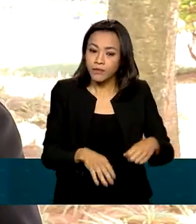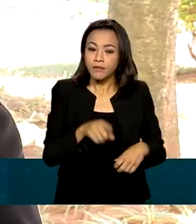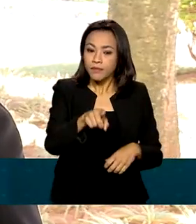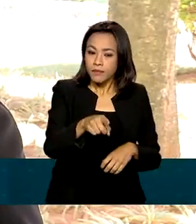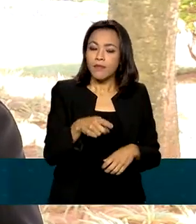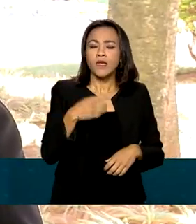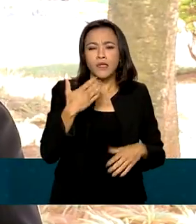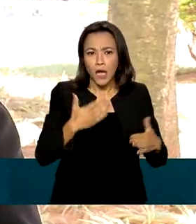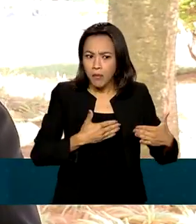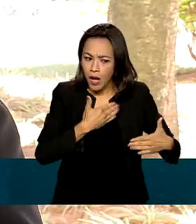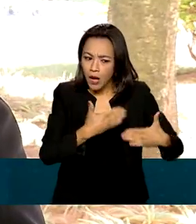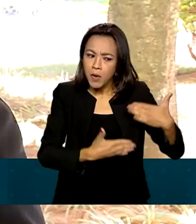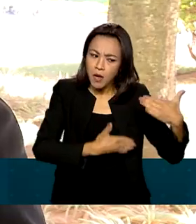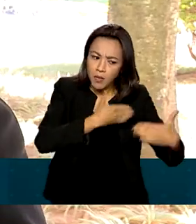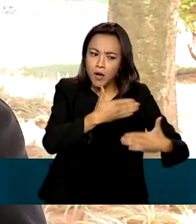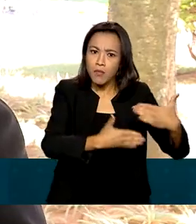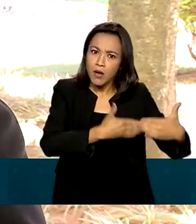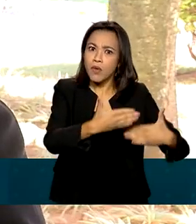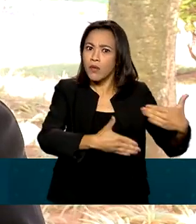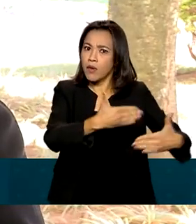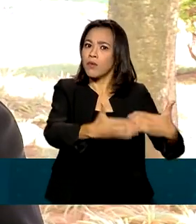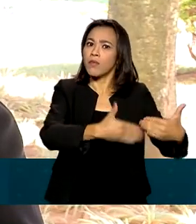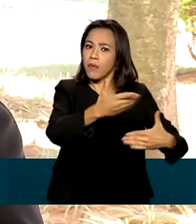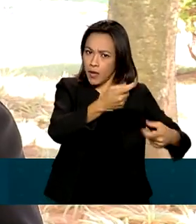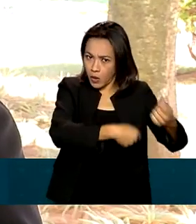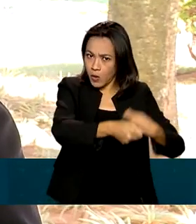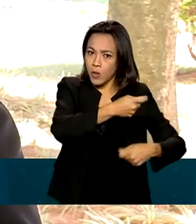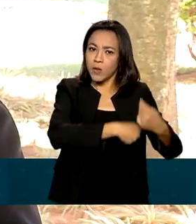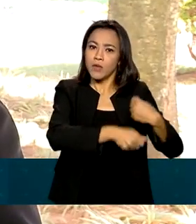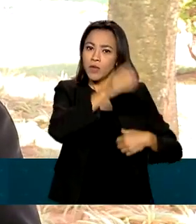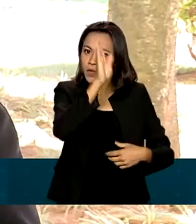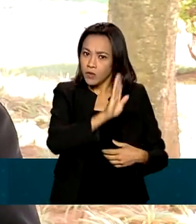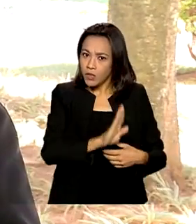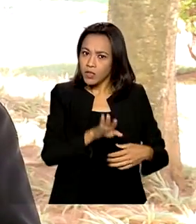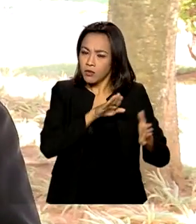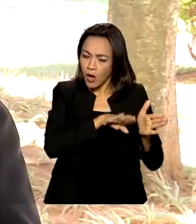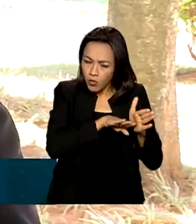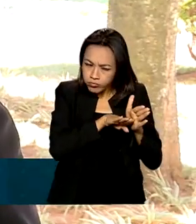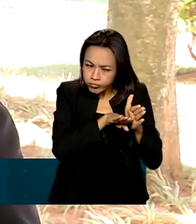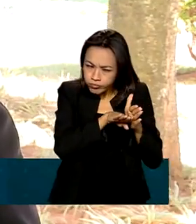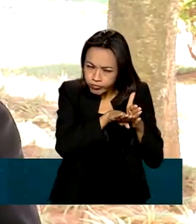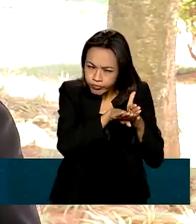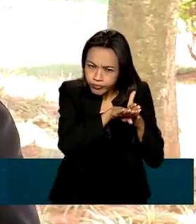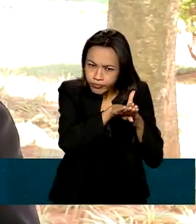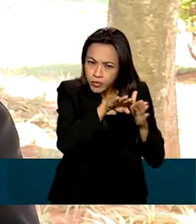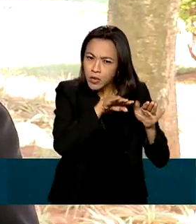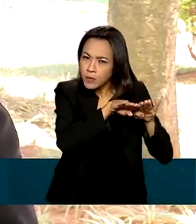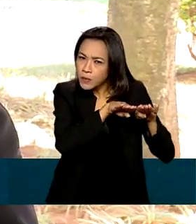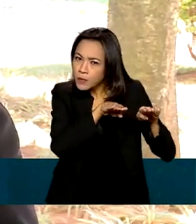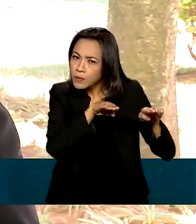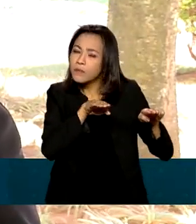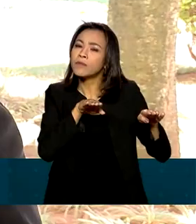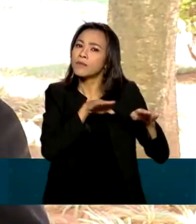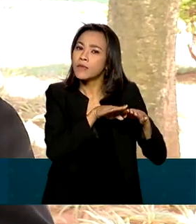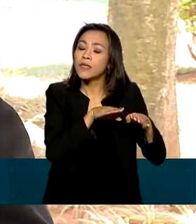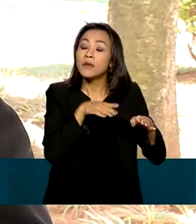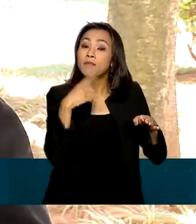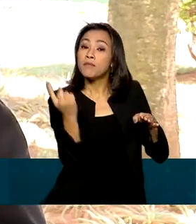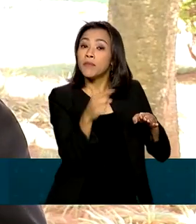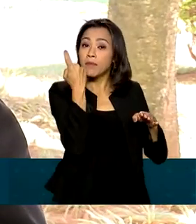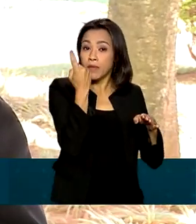de crescimento bem mais acelerado, ou seja, é um crescimento consistente. A gente fala que precisamos primeiro